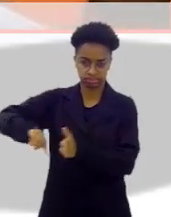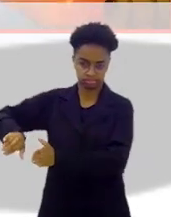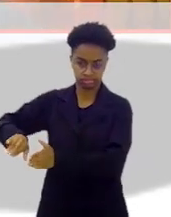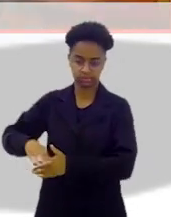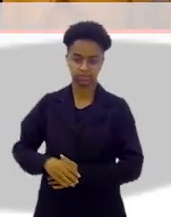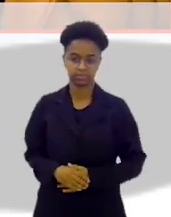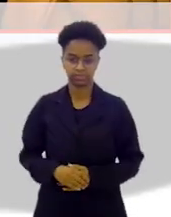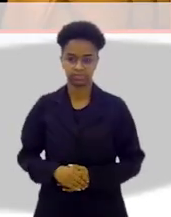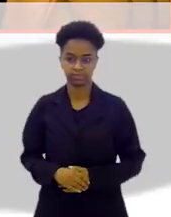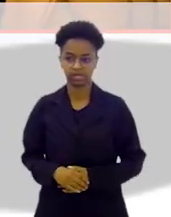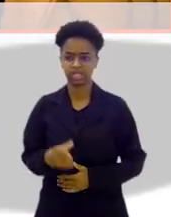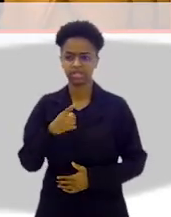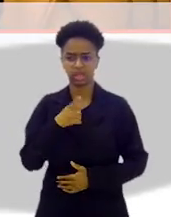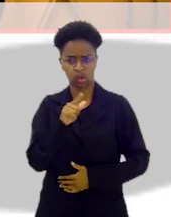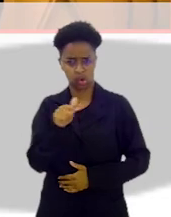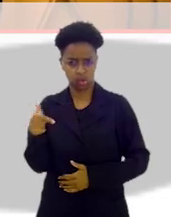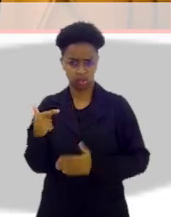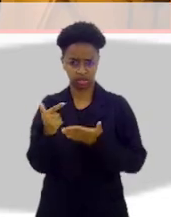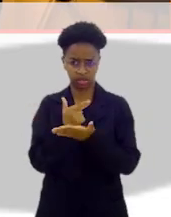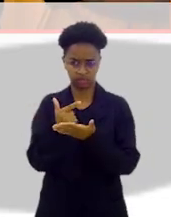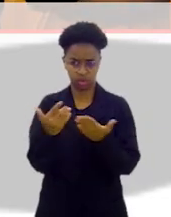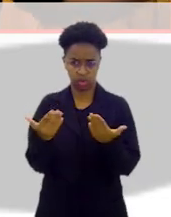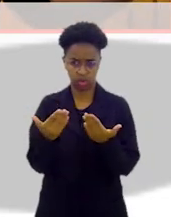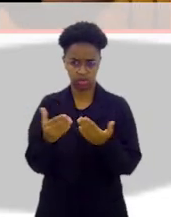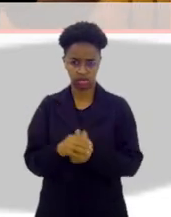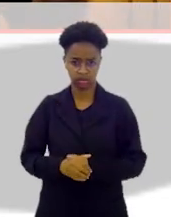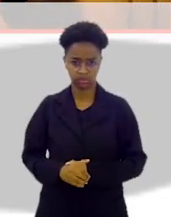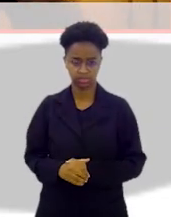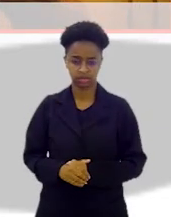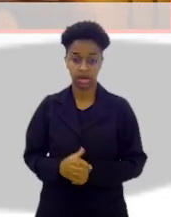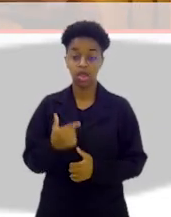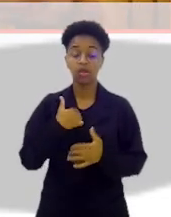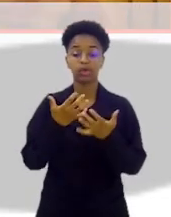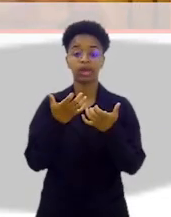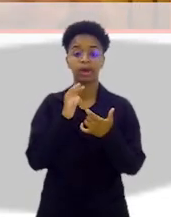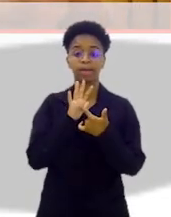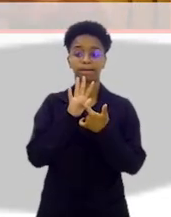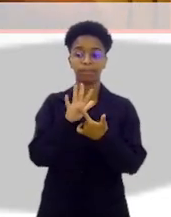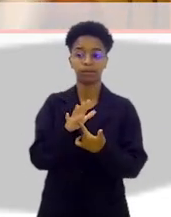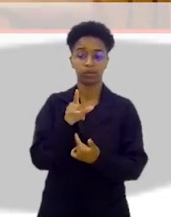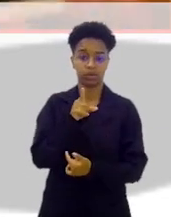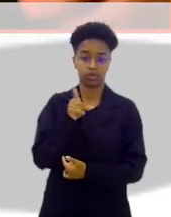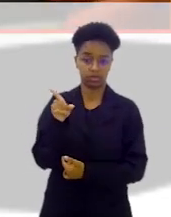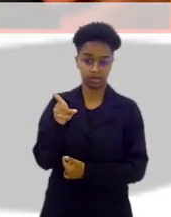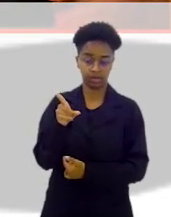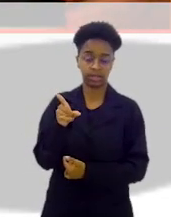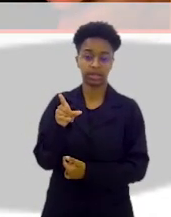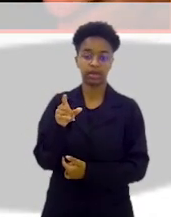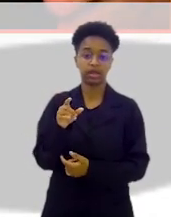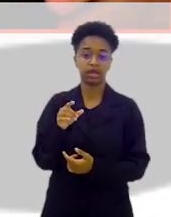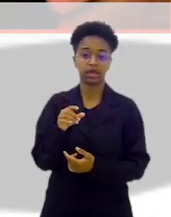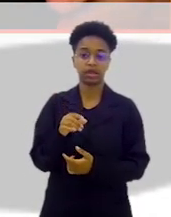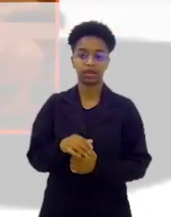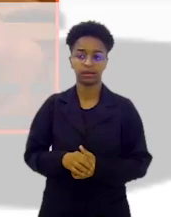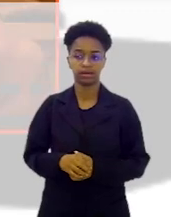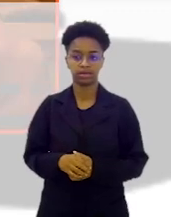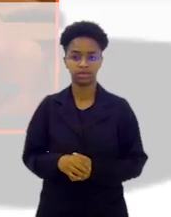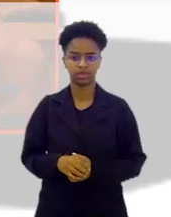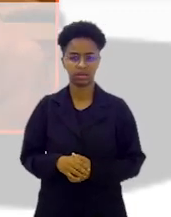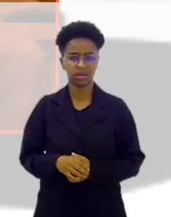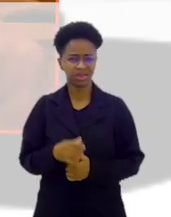agora bota ele em outro lugar. Você vai mostrar alguma outra obra agora para nós? Eu gostaria de te mostrar A Nascente das Pedras de Porco.